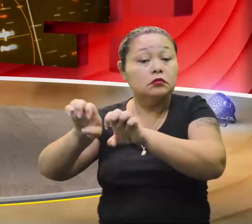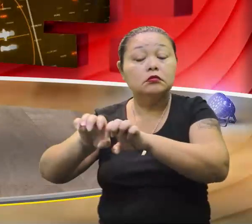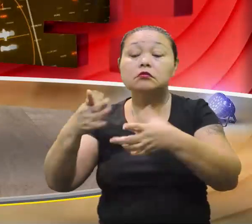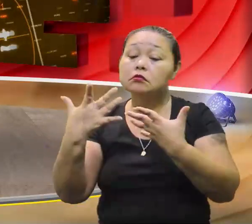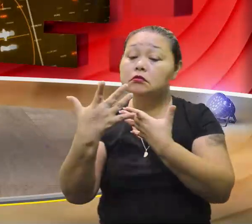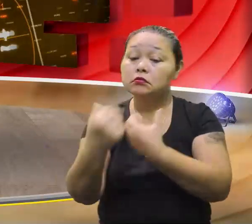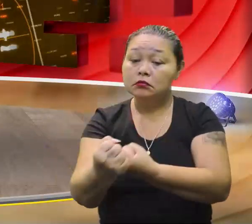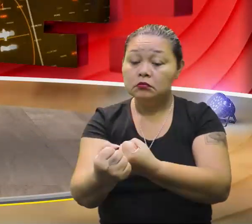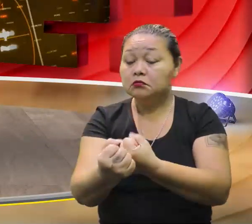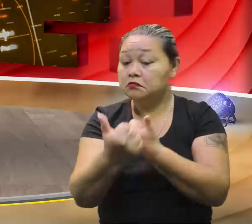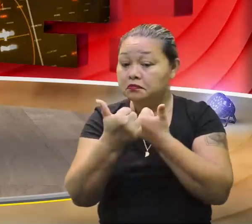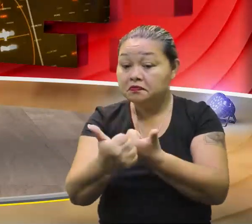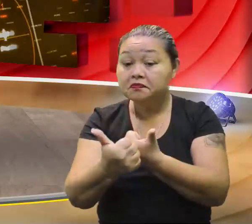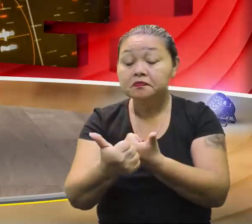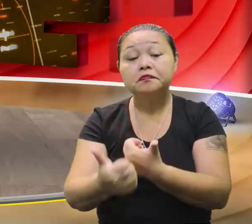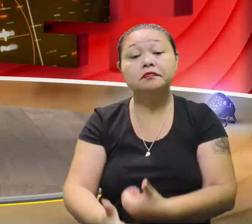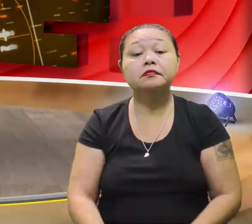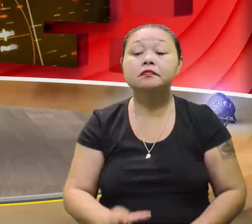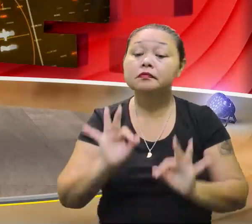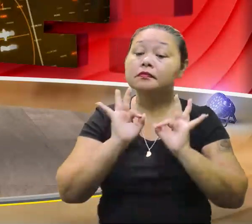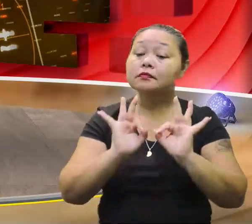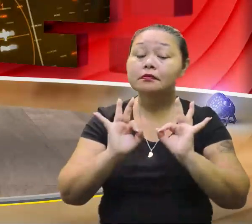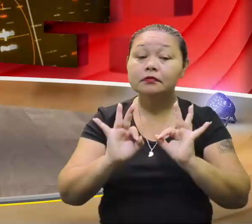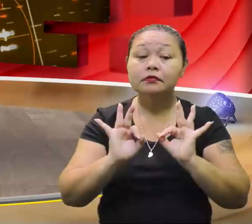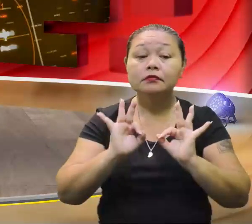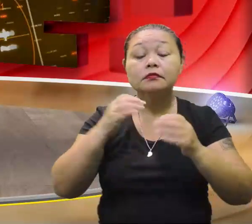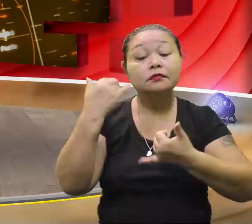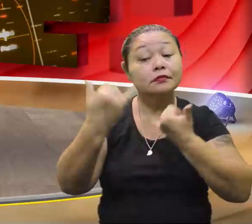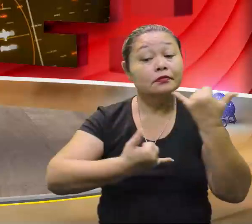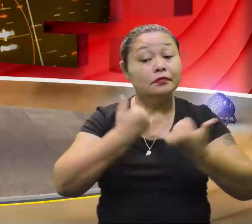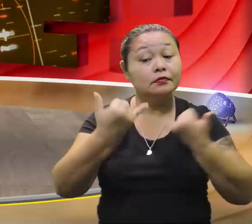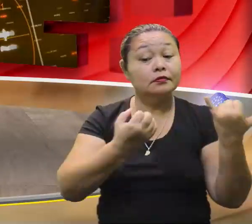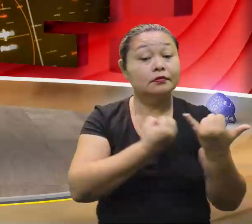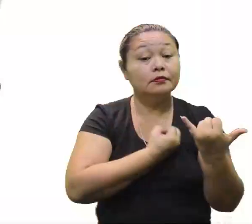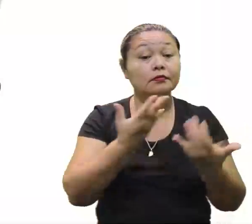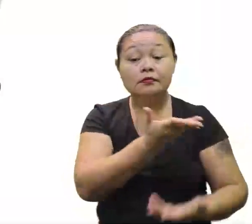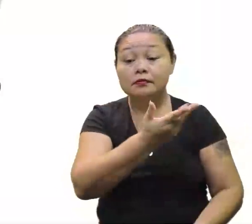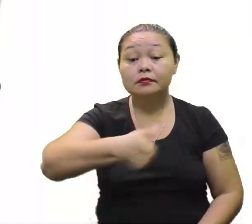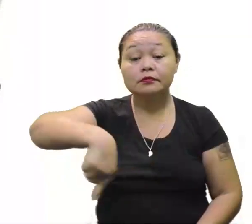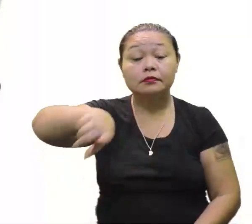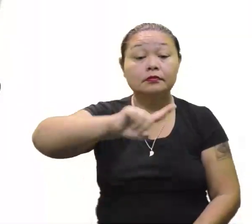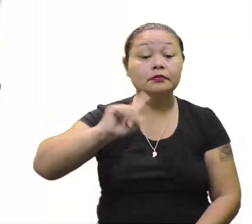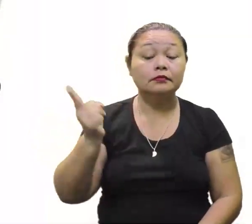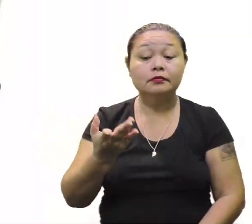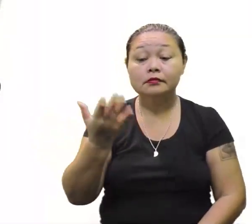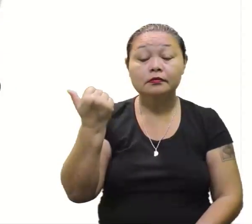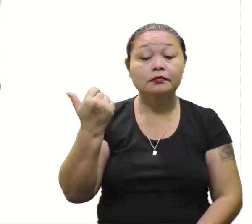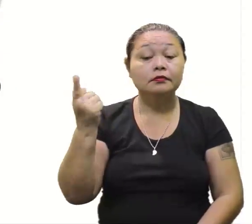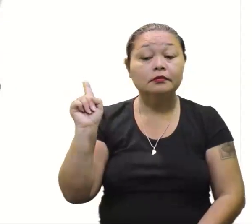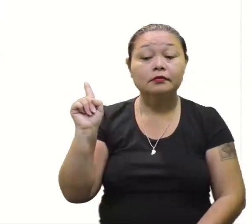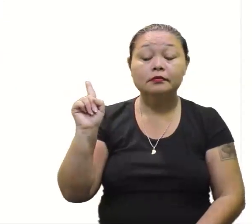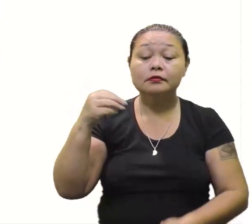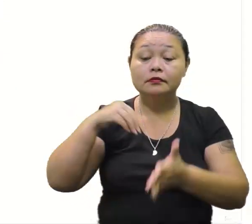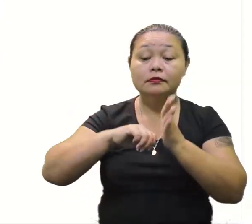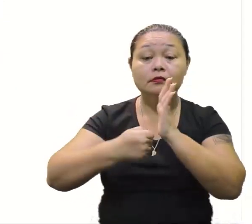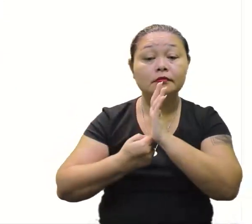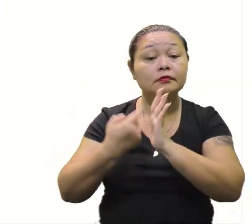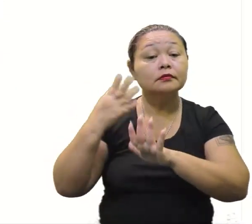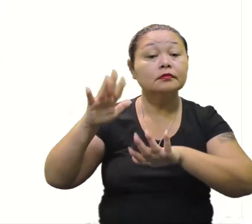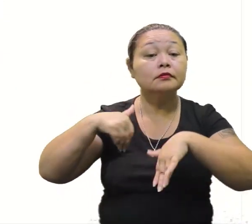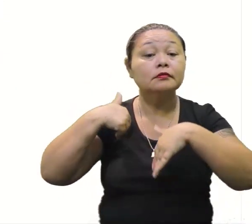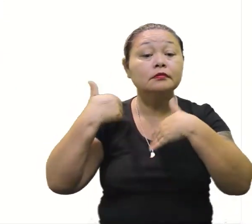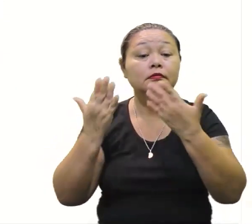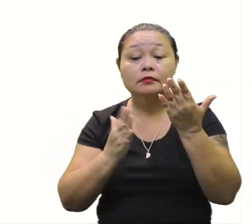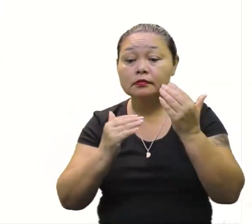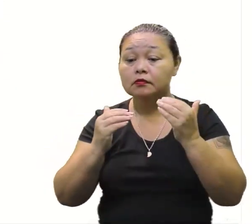a gente aceita numa boa, tá? Perfeito. Beleza? Brincando com os números, e aí? Vamos lá? Olha lá, vamos decifrar o enigma. Qual